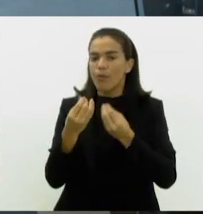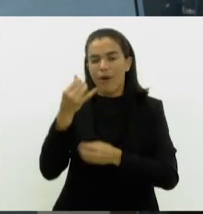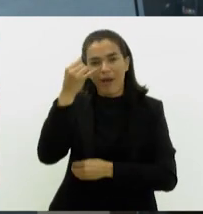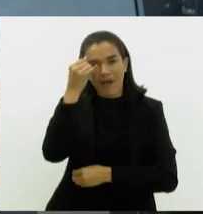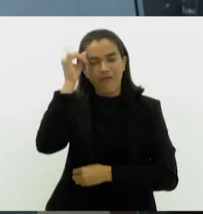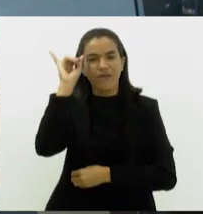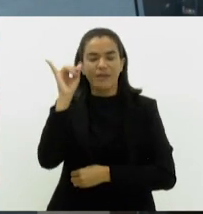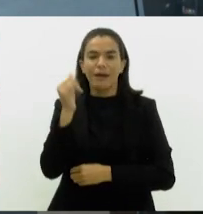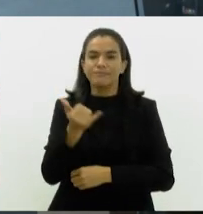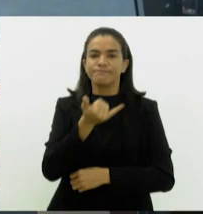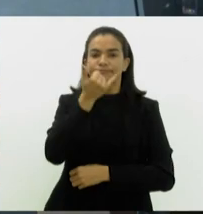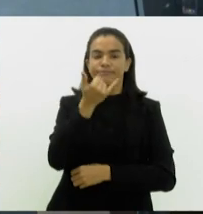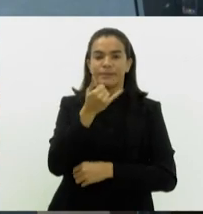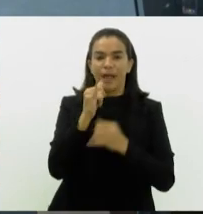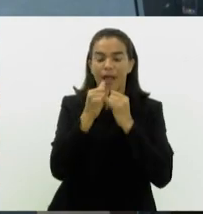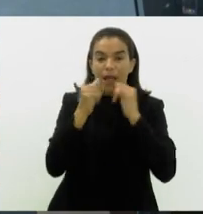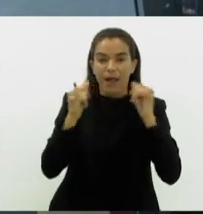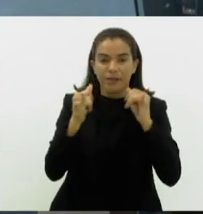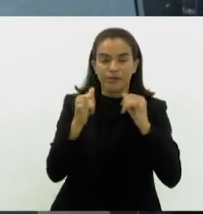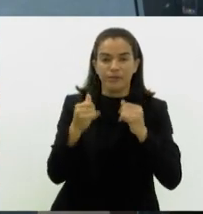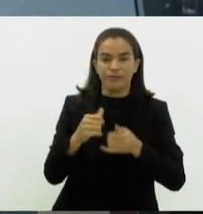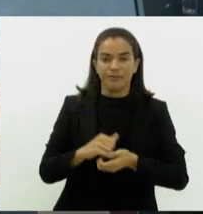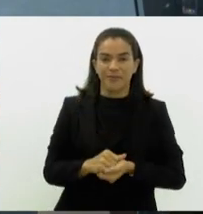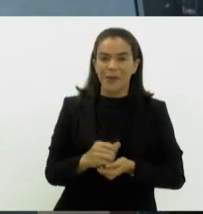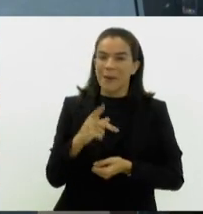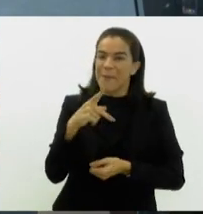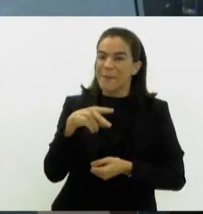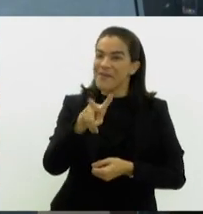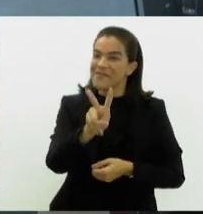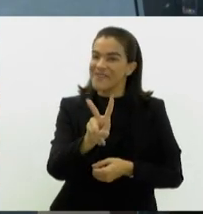causados por choques elétricos. Bom dia, PV.